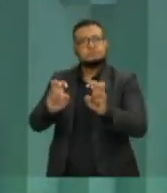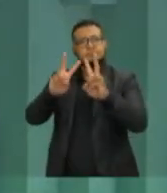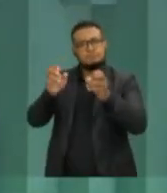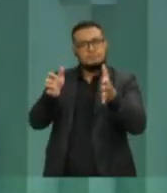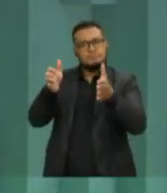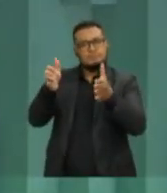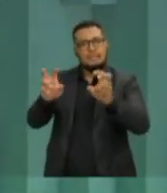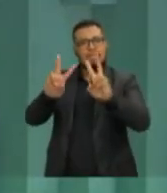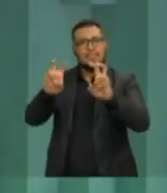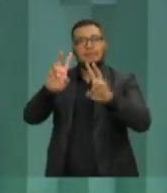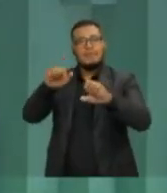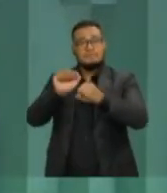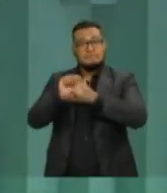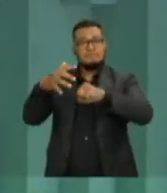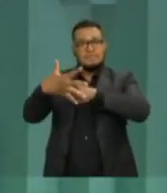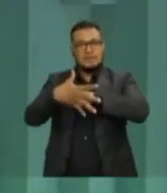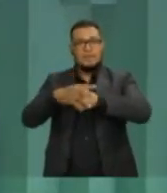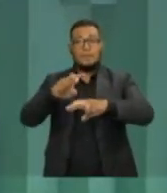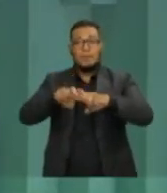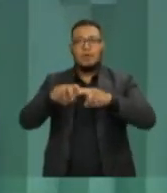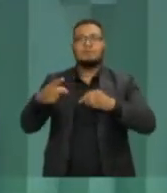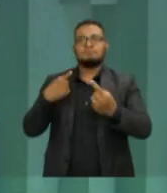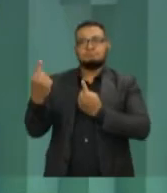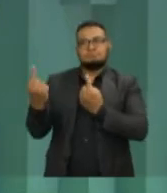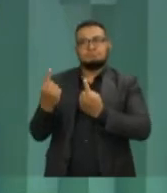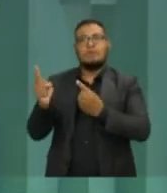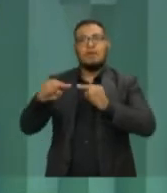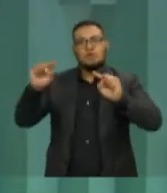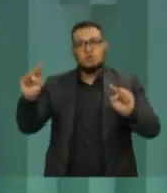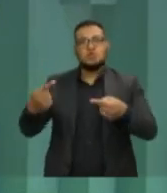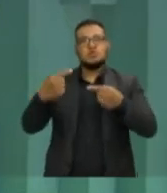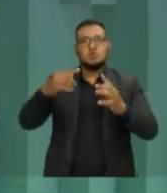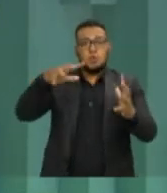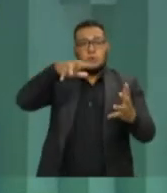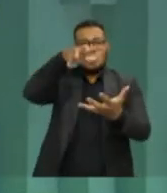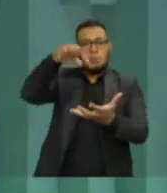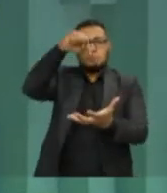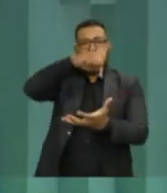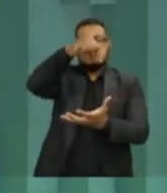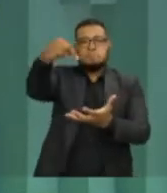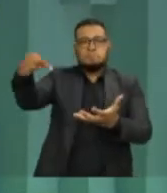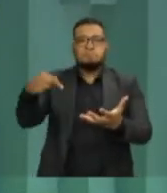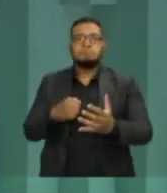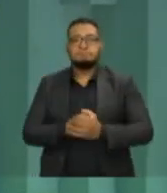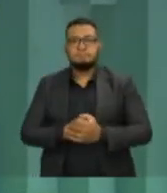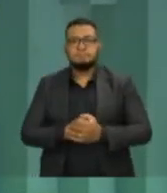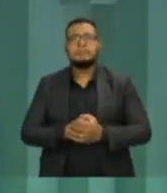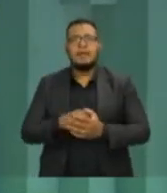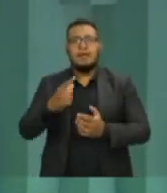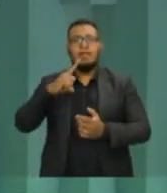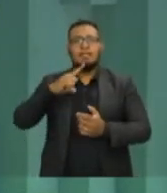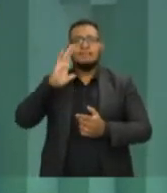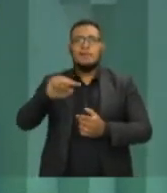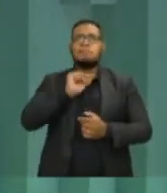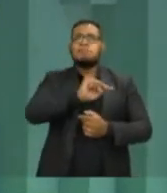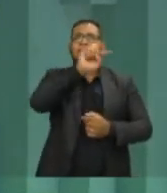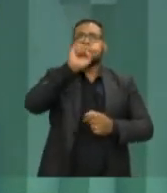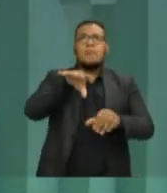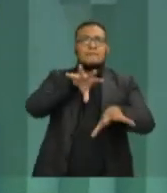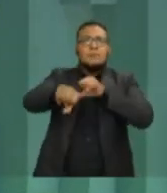porque ele é muito desafiador para nós, para o mundo inteiro. O mundo assiste uma corrida em busca das vacinas para